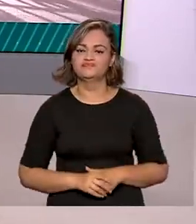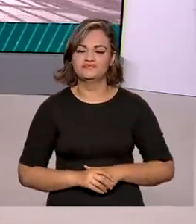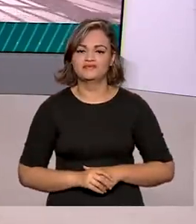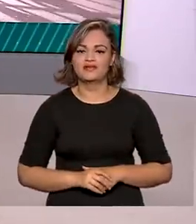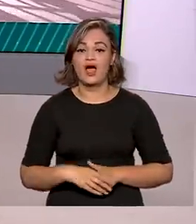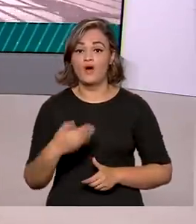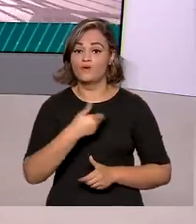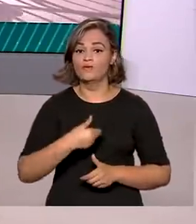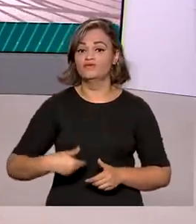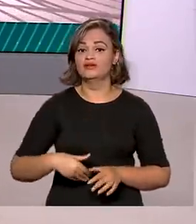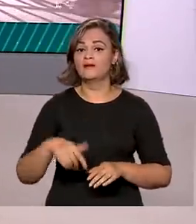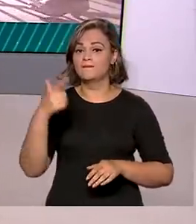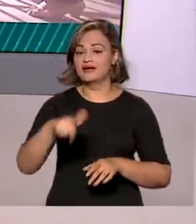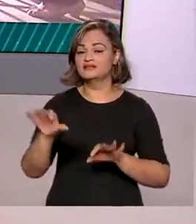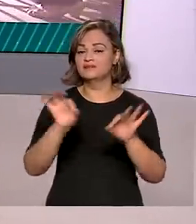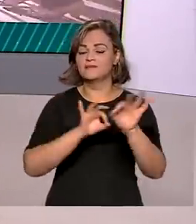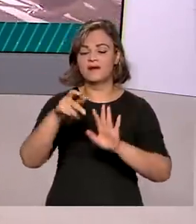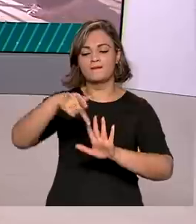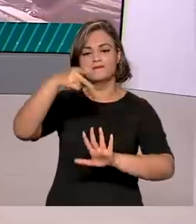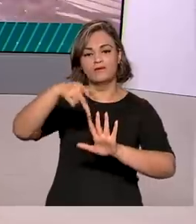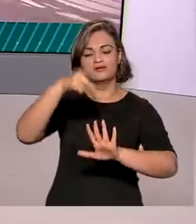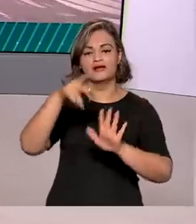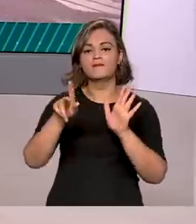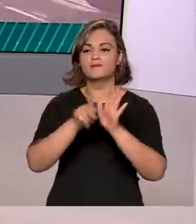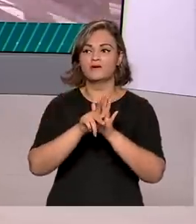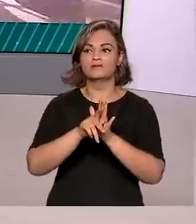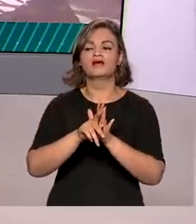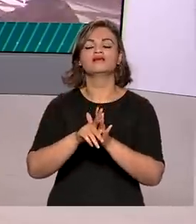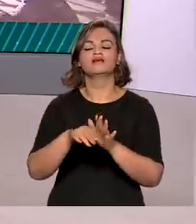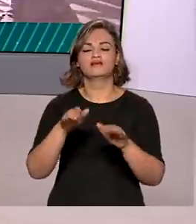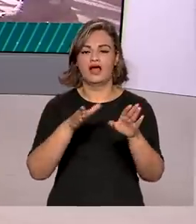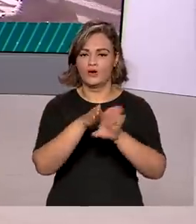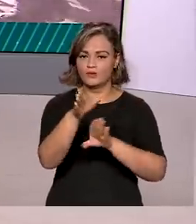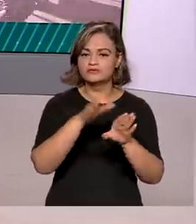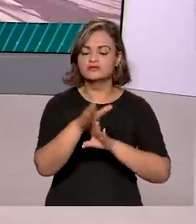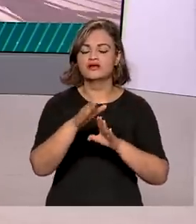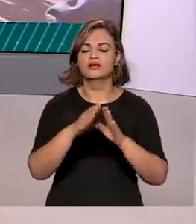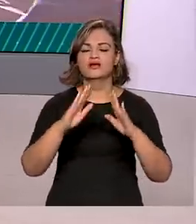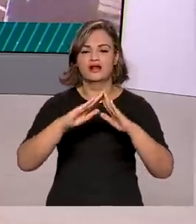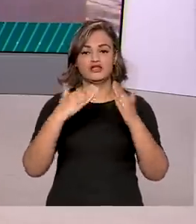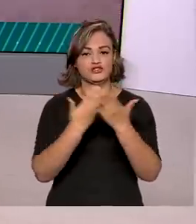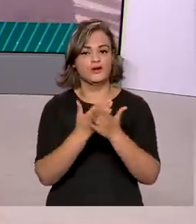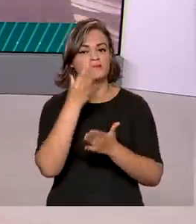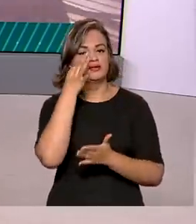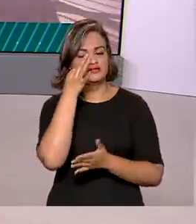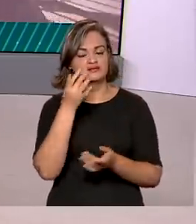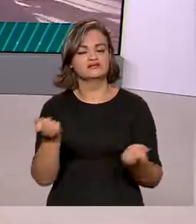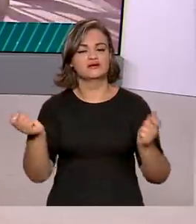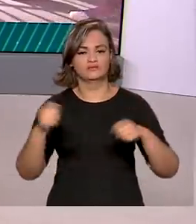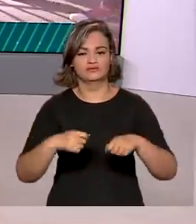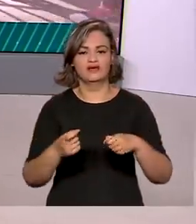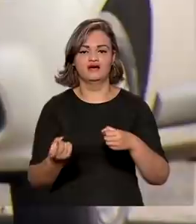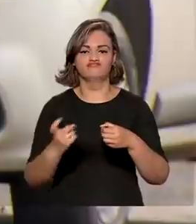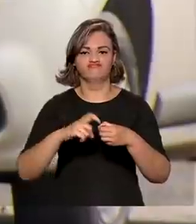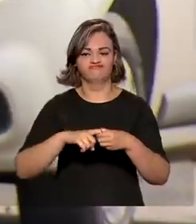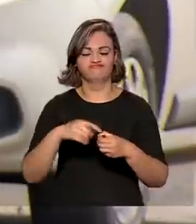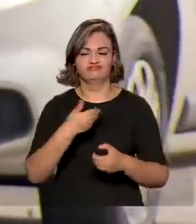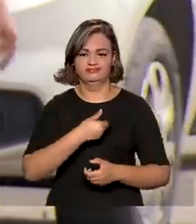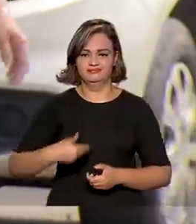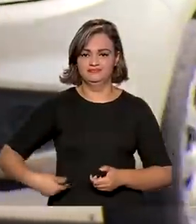O governo também prepara uma portaria que recomenda a volta às aulas presenciais na rede pública de ensino.